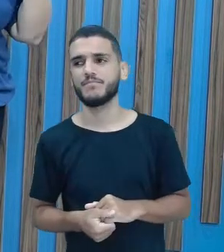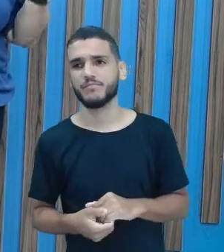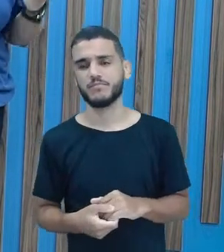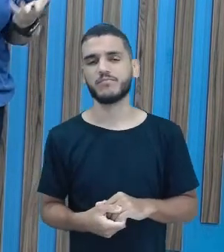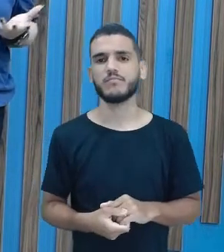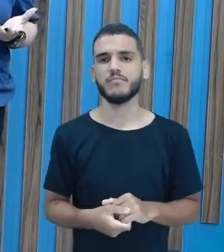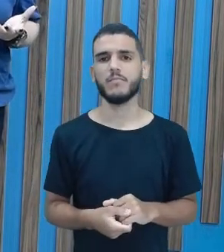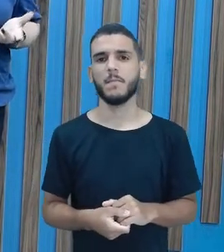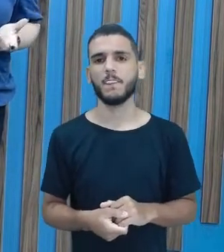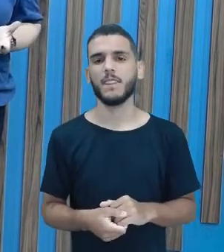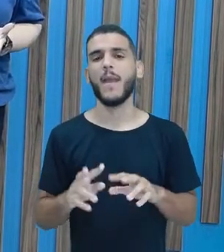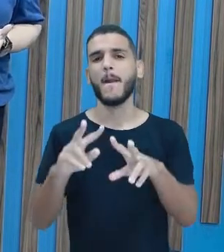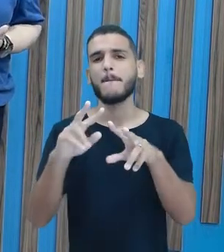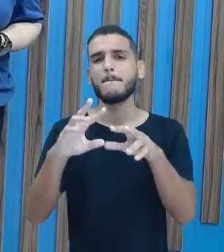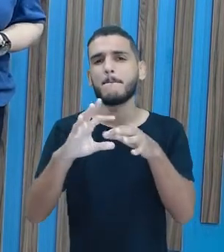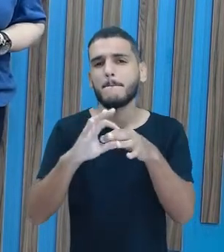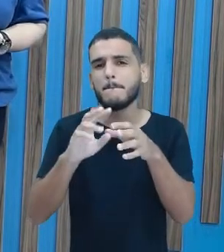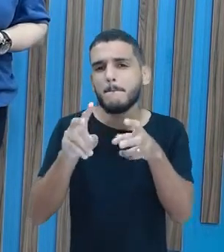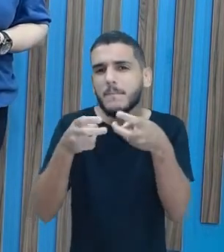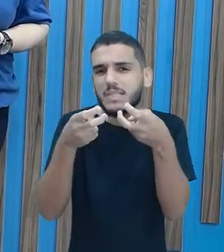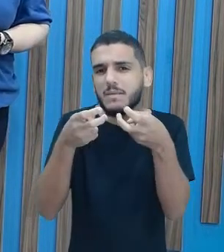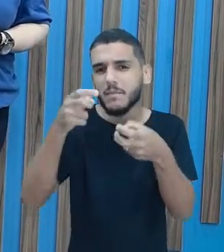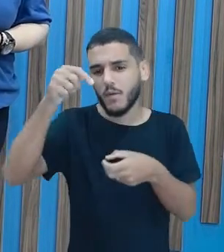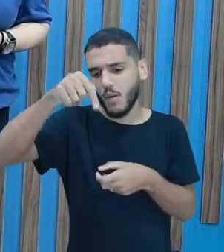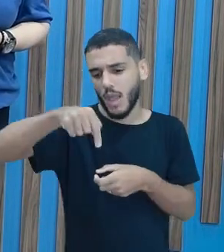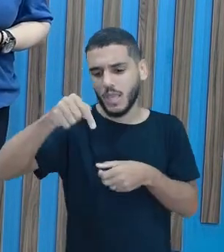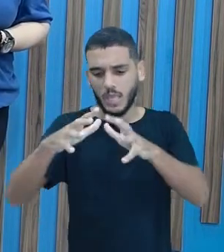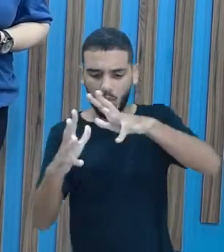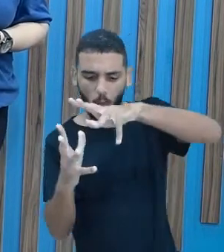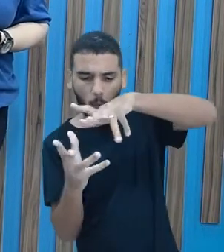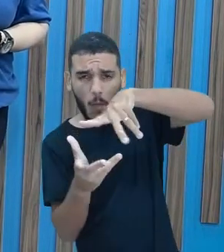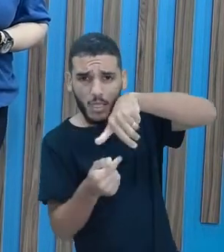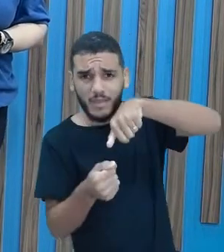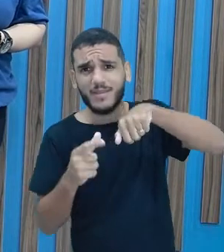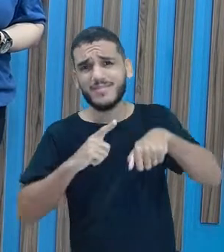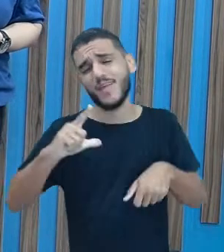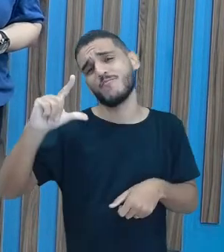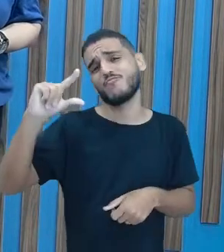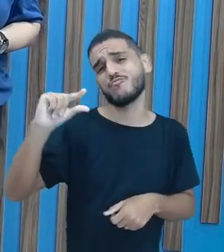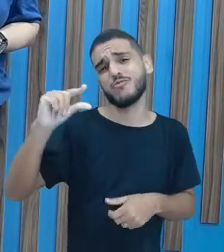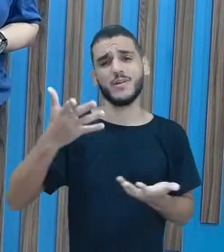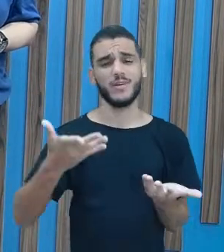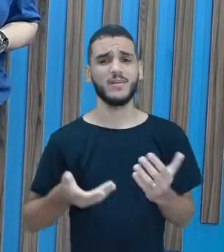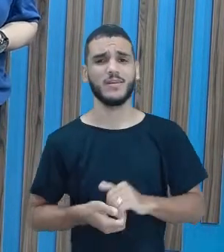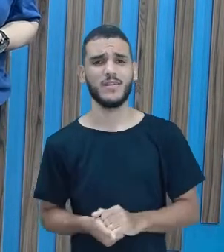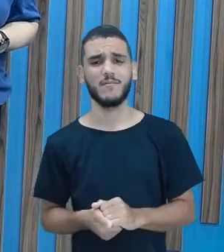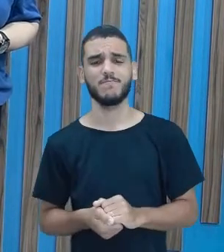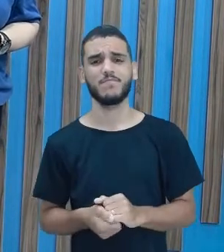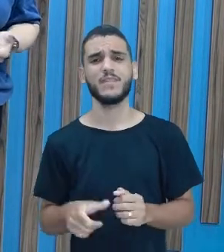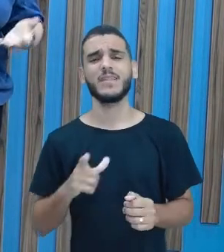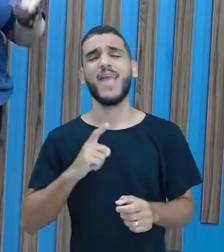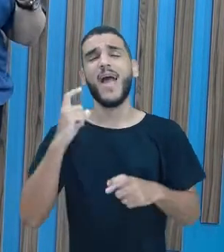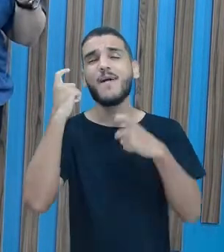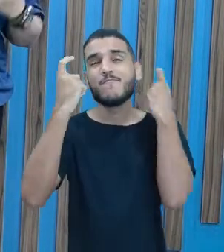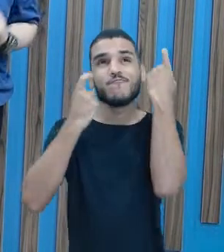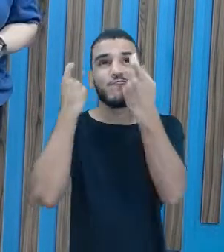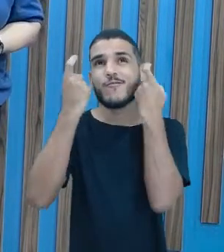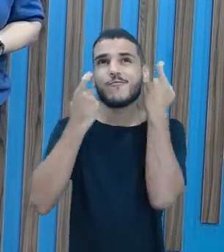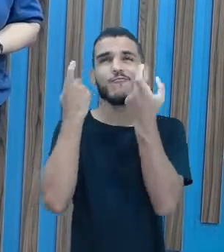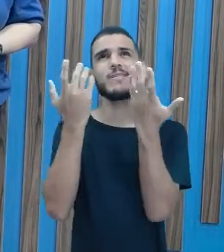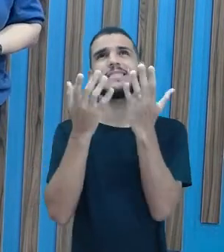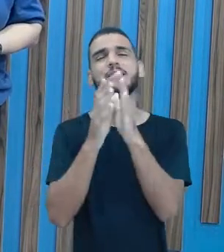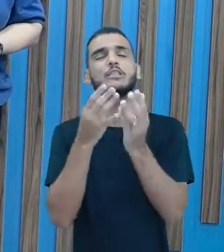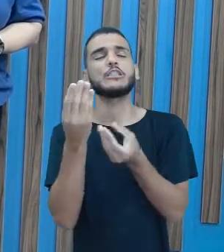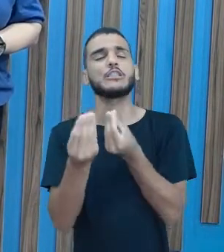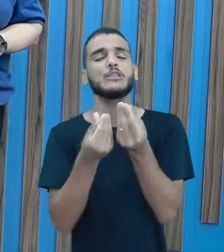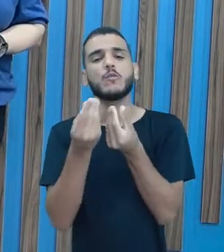disponibilidade, que é tão pouca no nosso planeta, não é? E daí vem a preocupação da gente manter